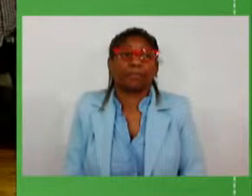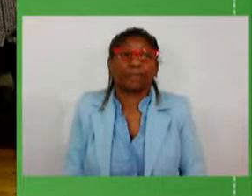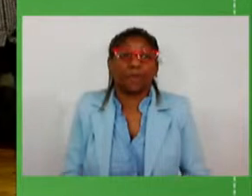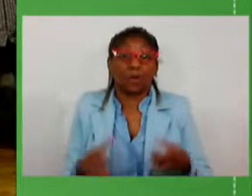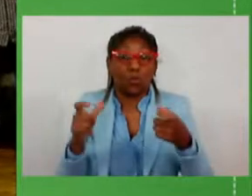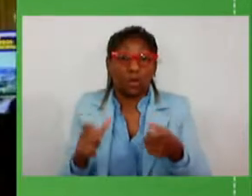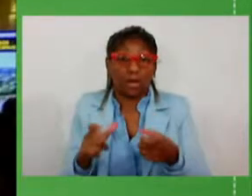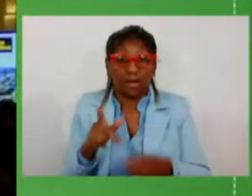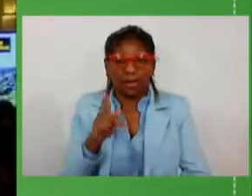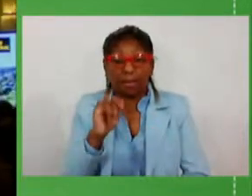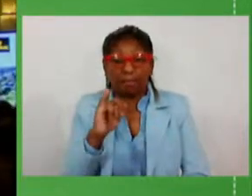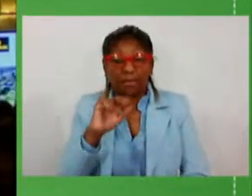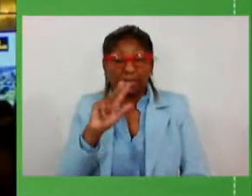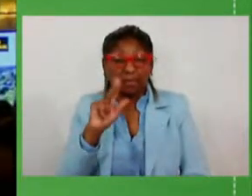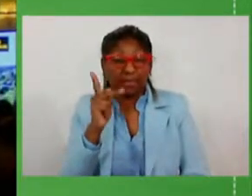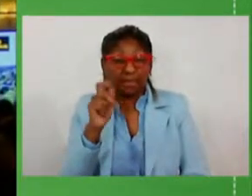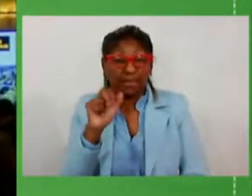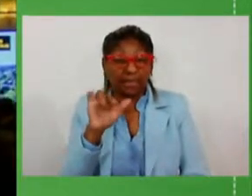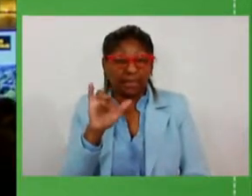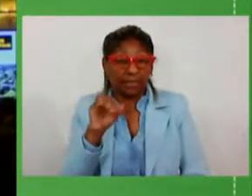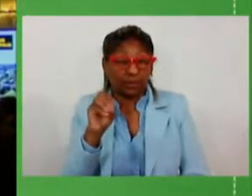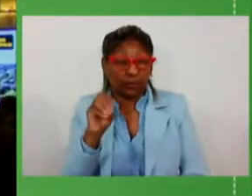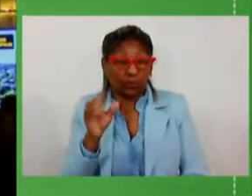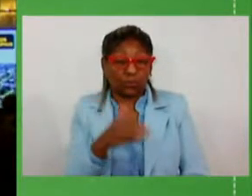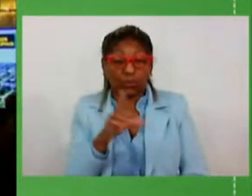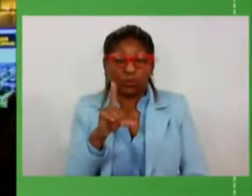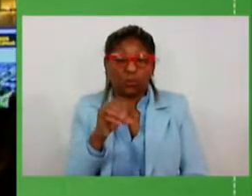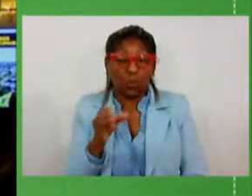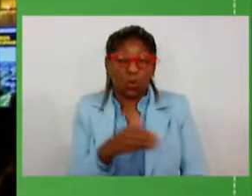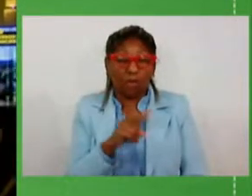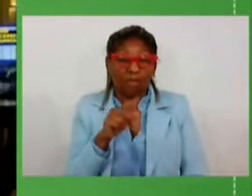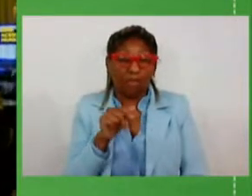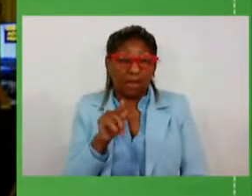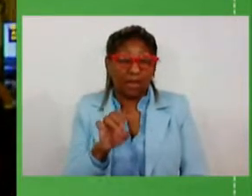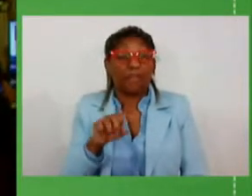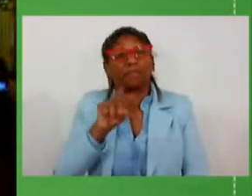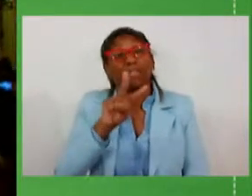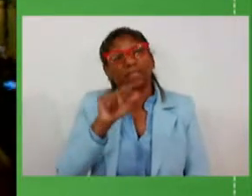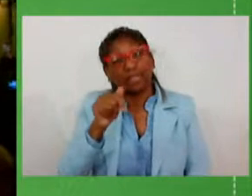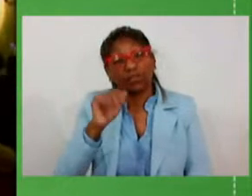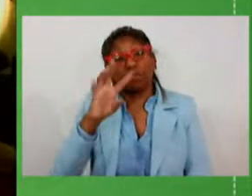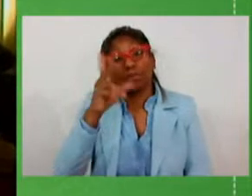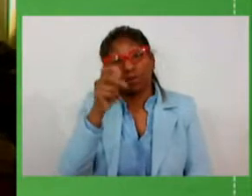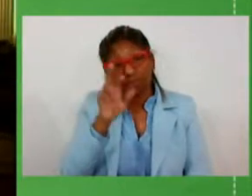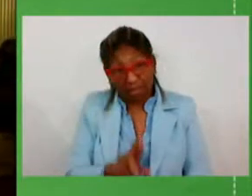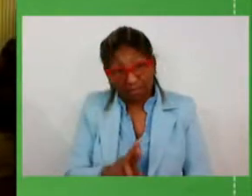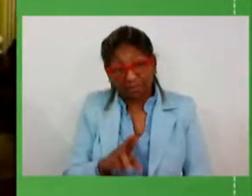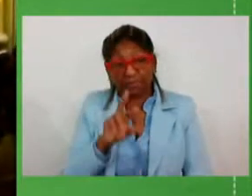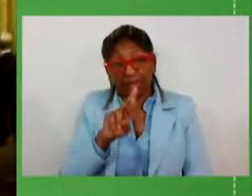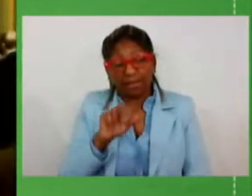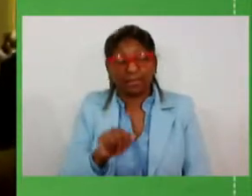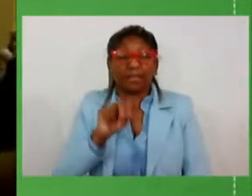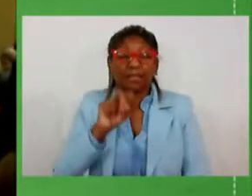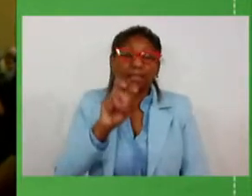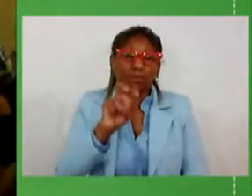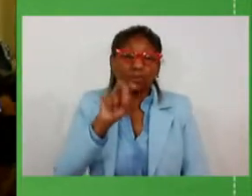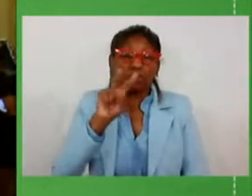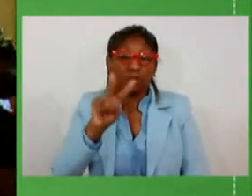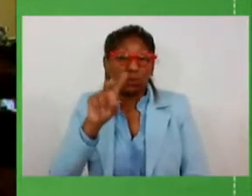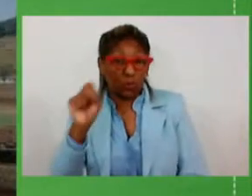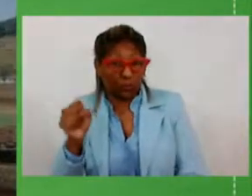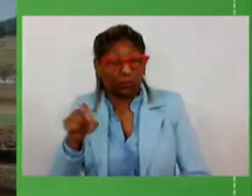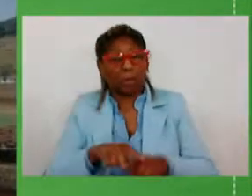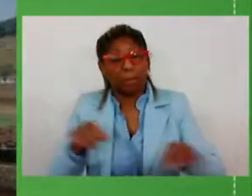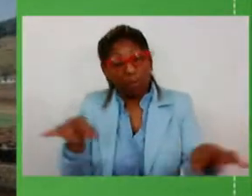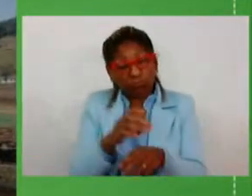conclusão do acesso municipal 27 milhões de reais na RS 528 temos também a conclusão do acesso